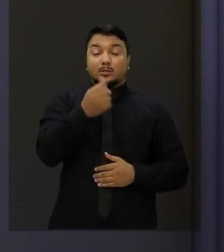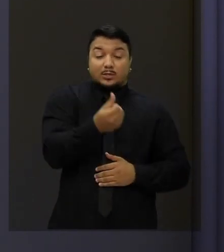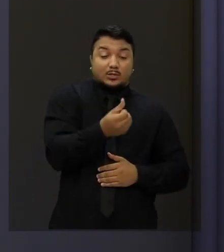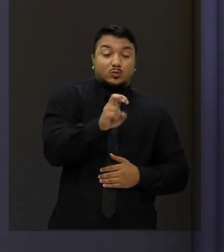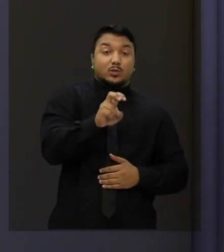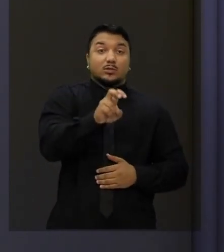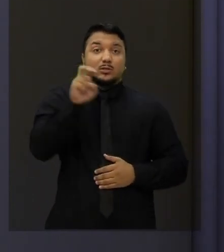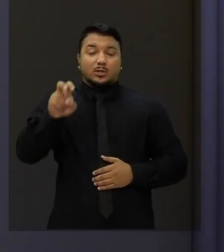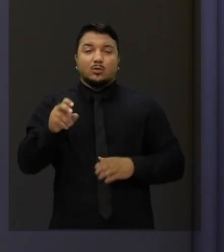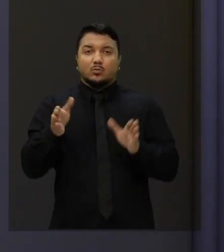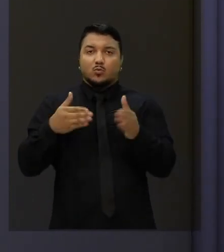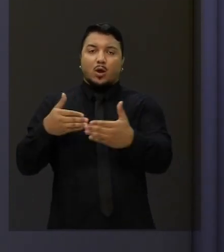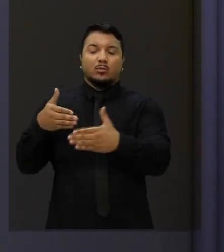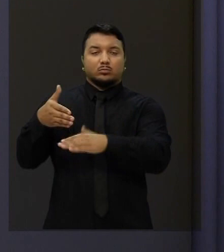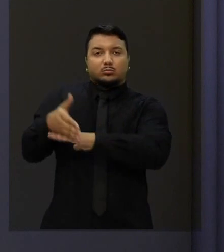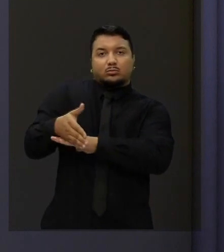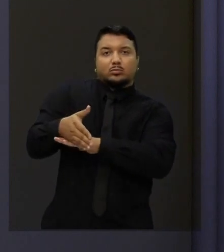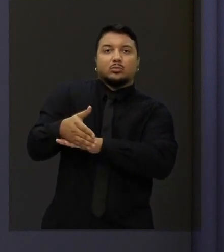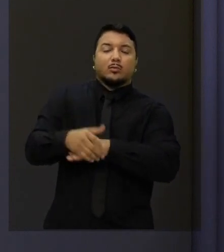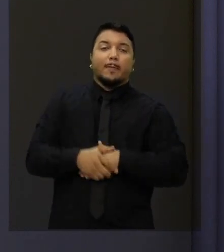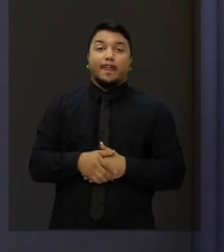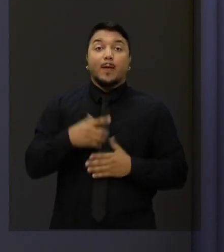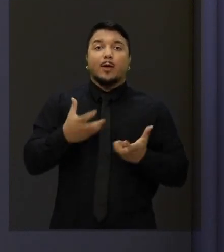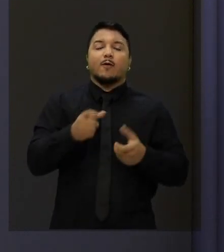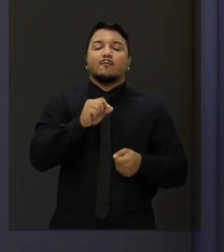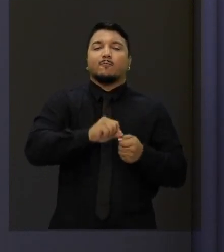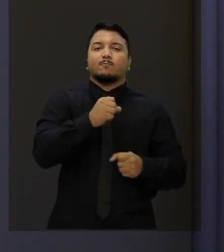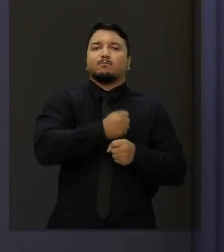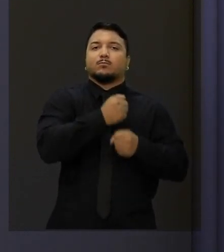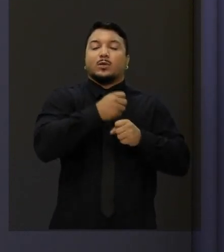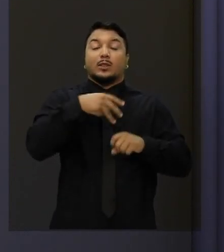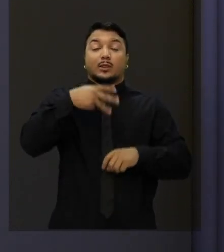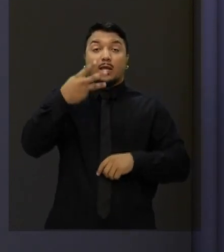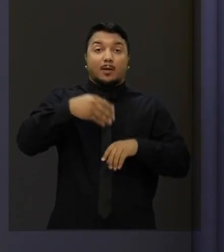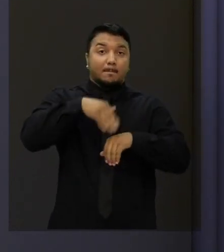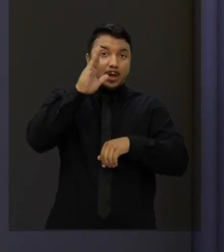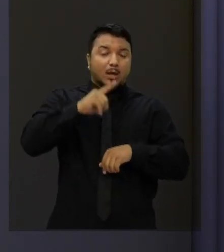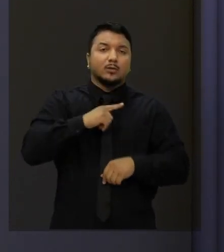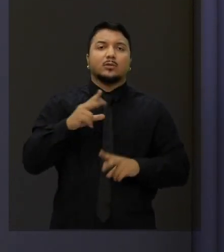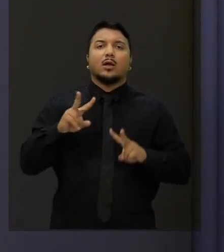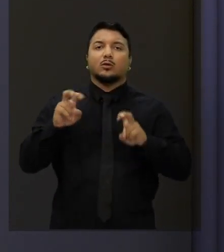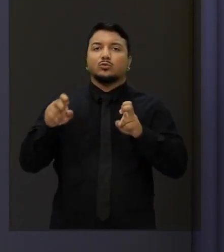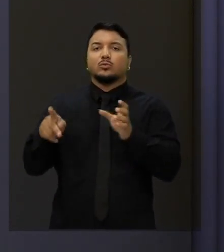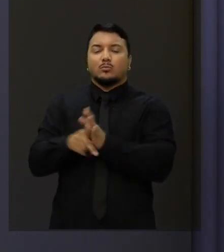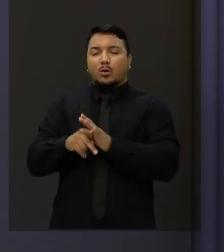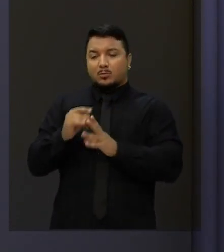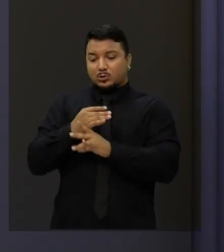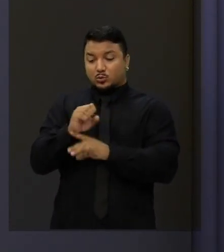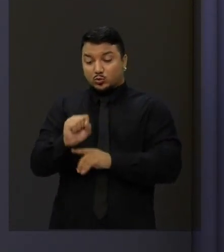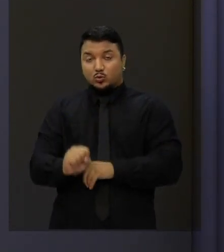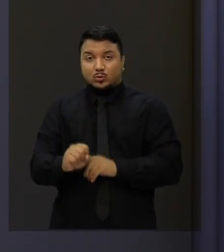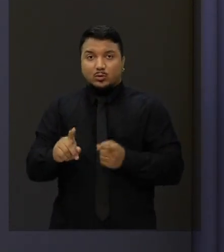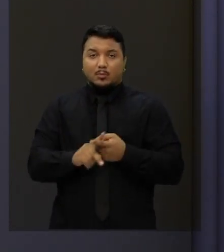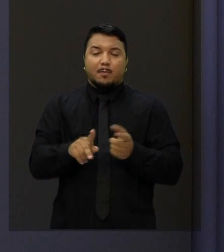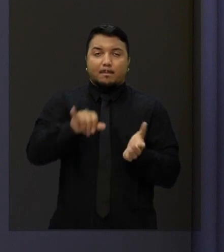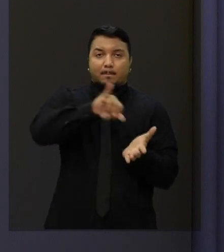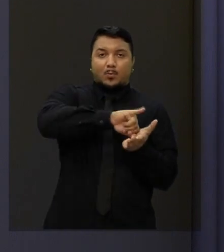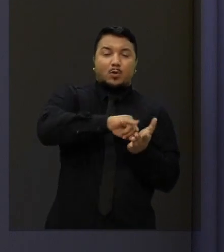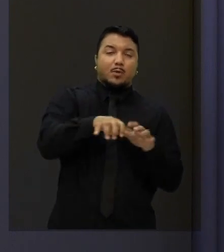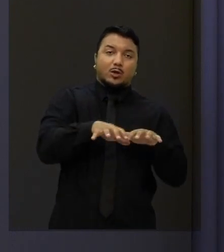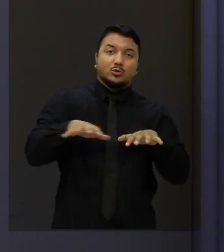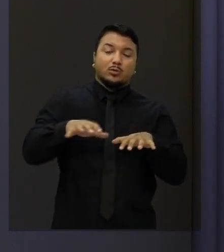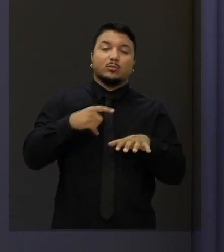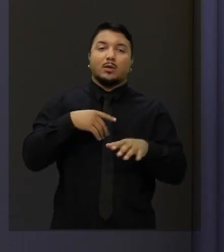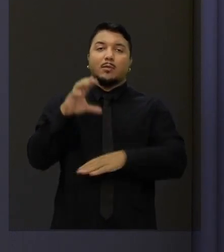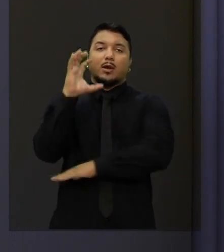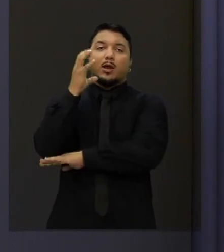leitos. E eu quero construir mais três hospitais polos regionais, o hospital do Centro-Sul, o hospital polo regional do Crateus e